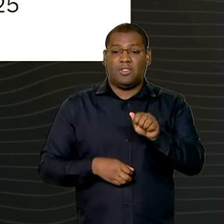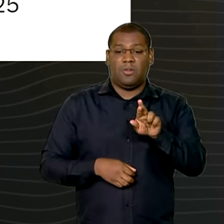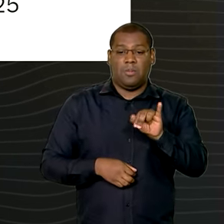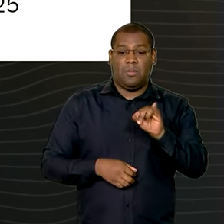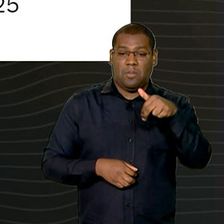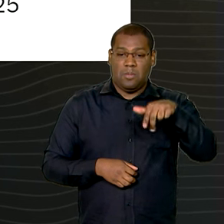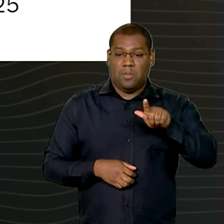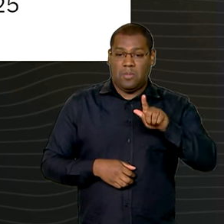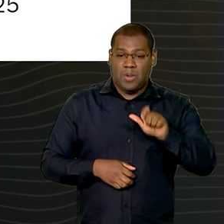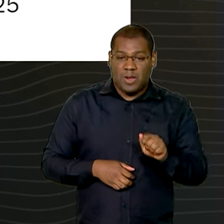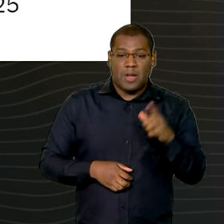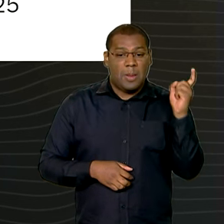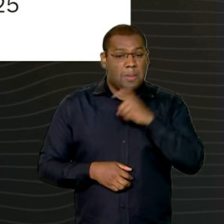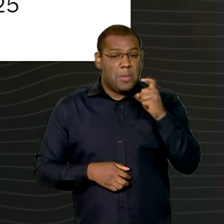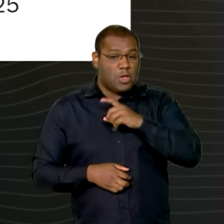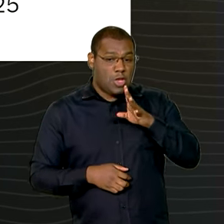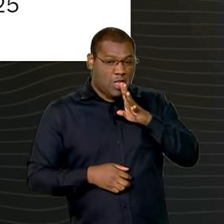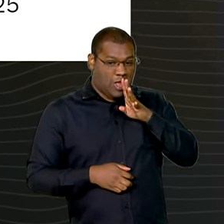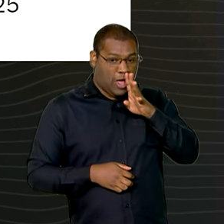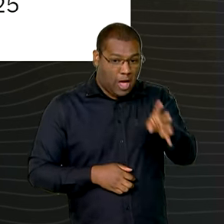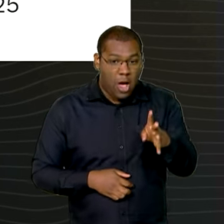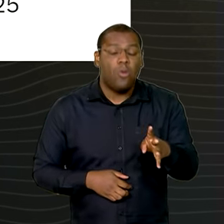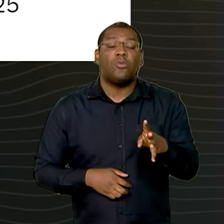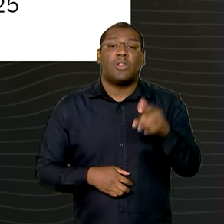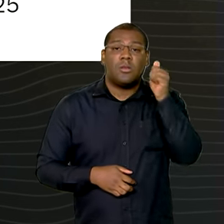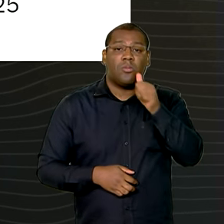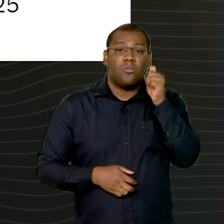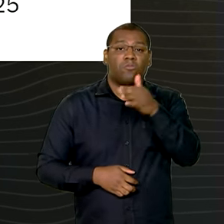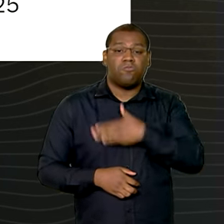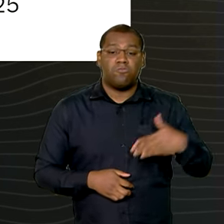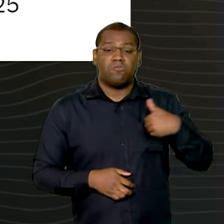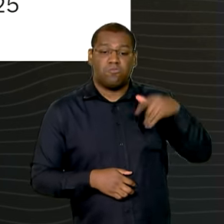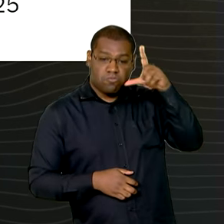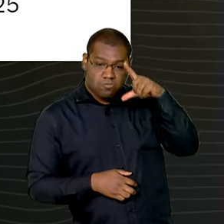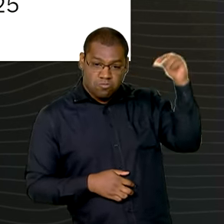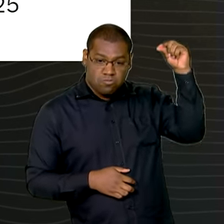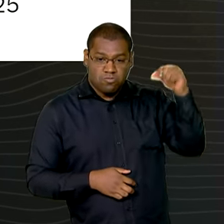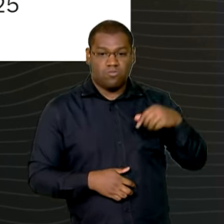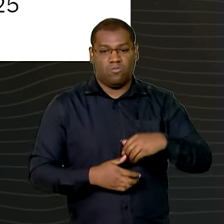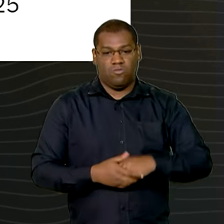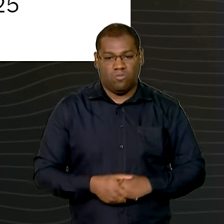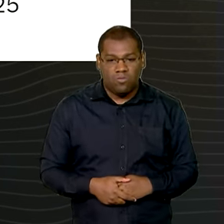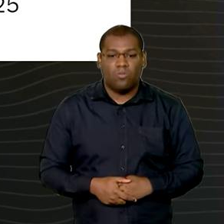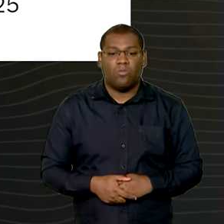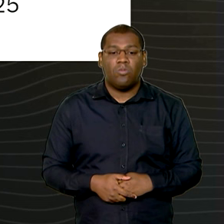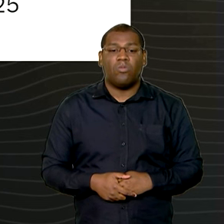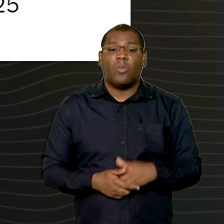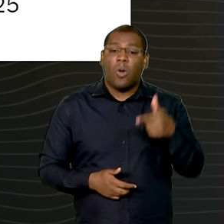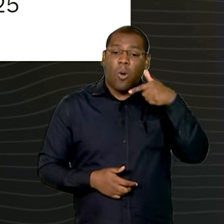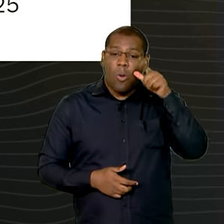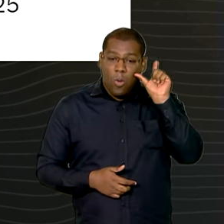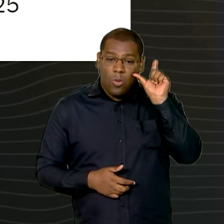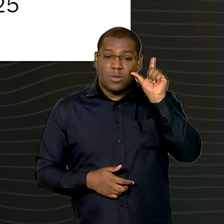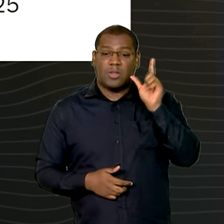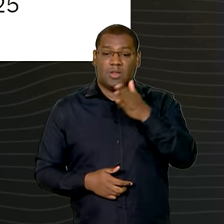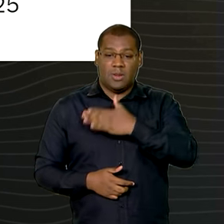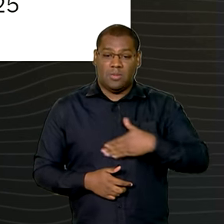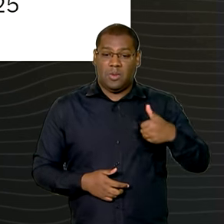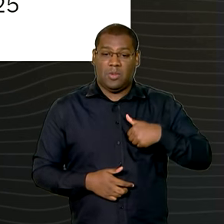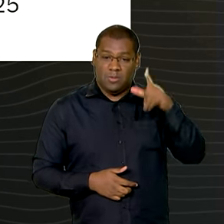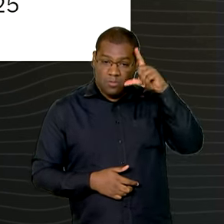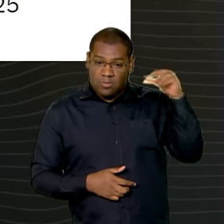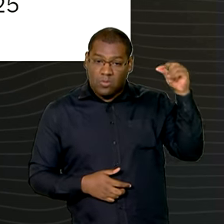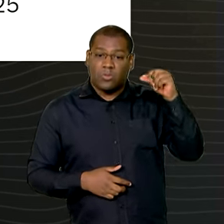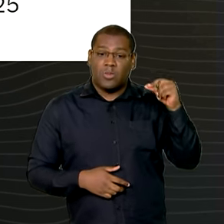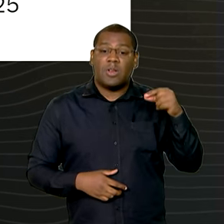Janja da Silva usando desinformação e misoginia e lembrou que ontem a primeira-dama chegou à cidade